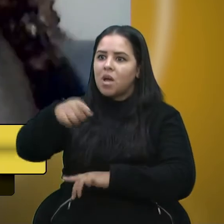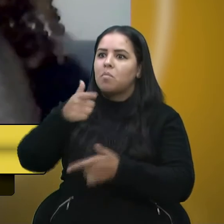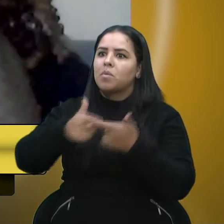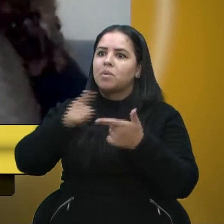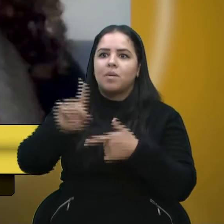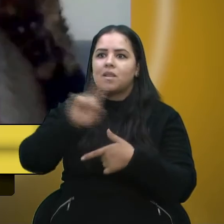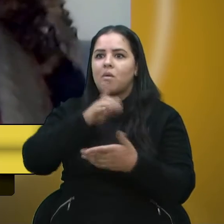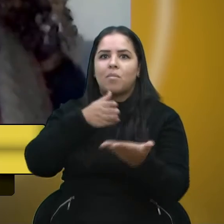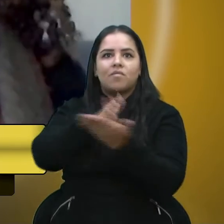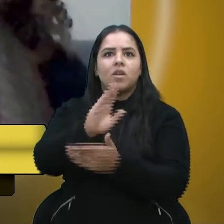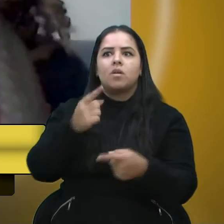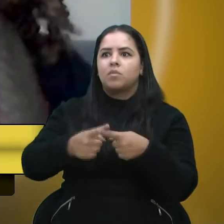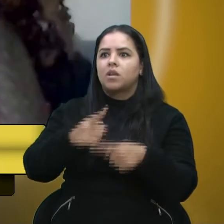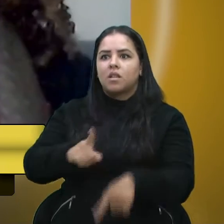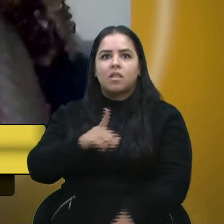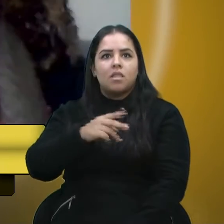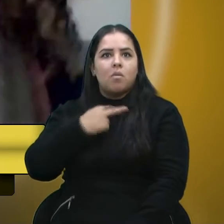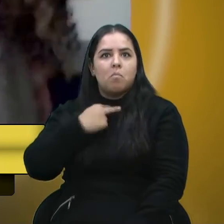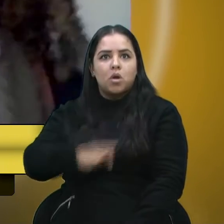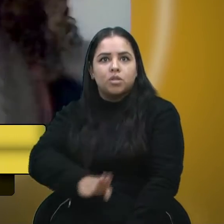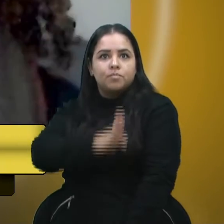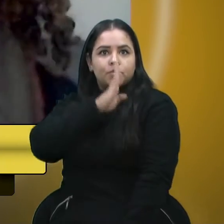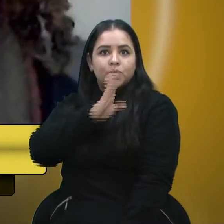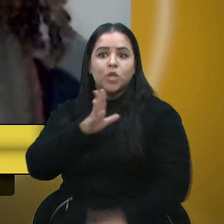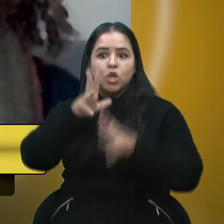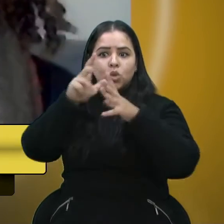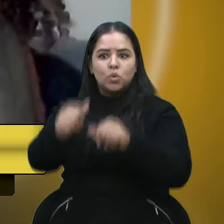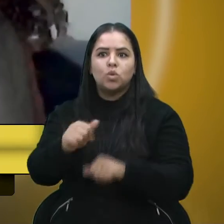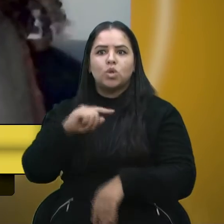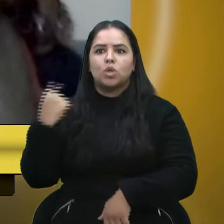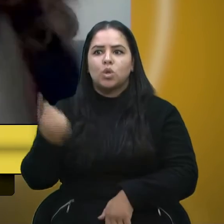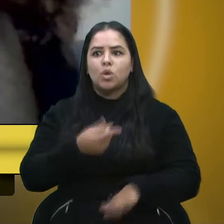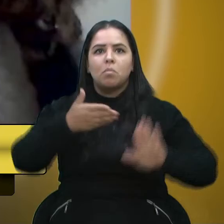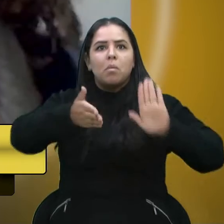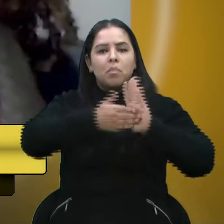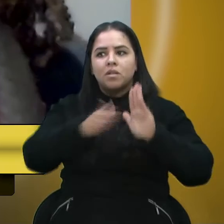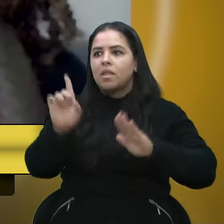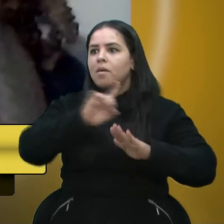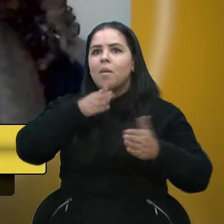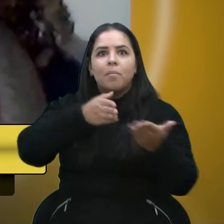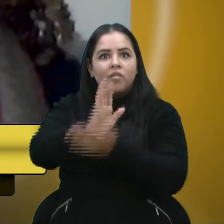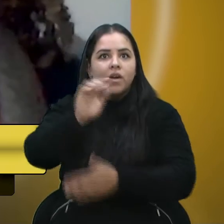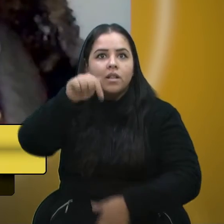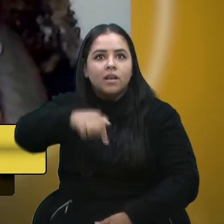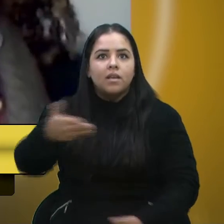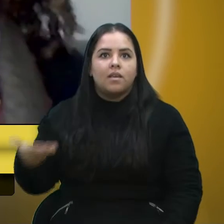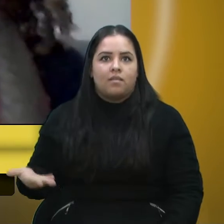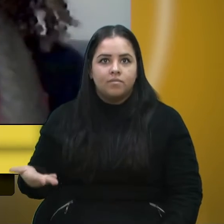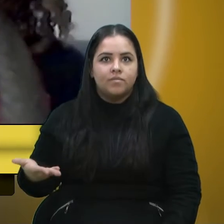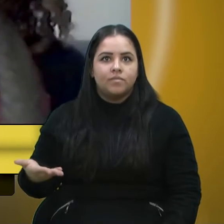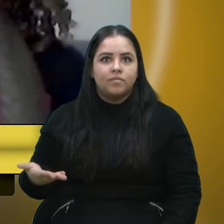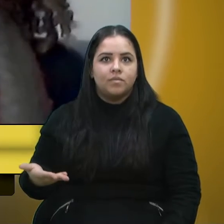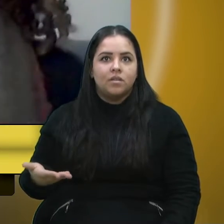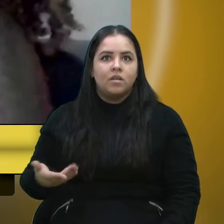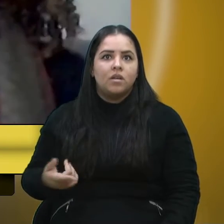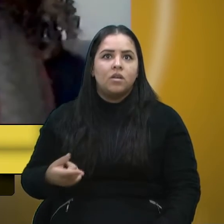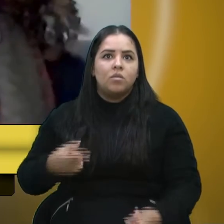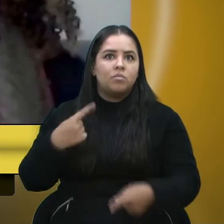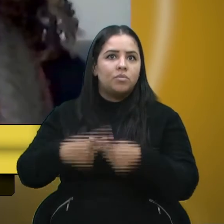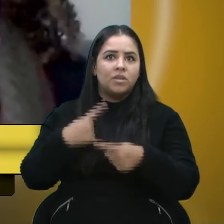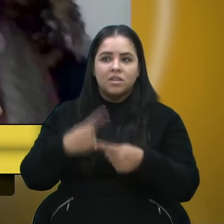a gente não pode ficar quieto a partir do momento em que tudo o que a gente propõe não é aprovado aqui dentro da casa. Inclusive, isso é